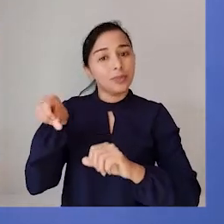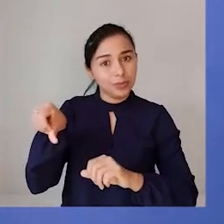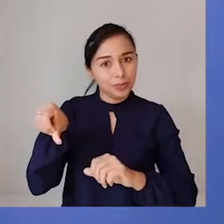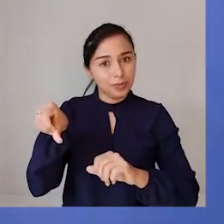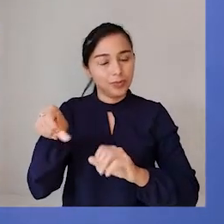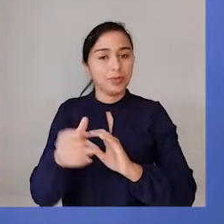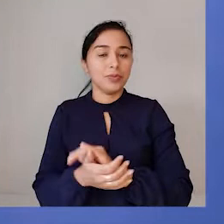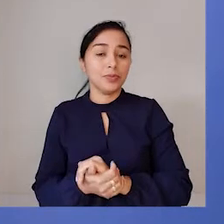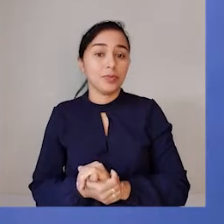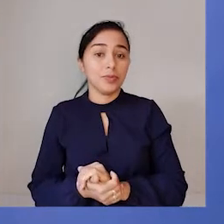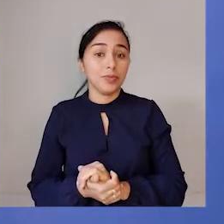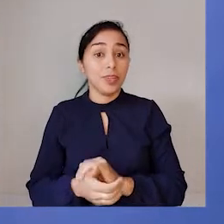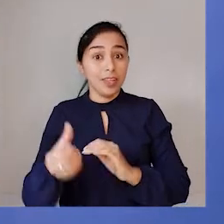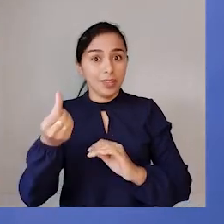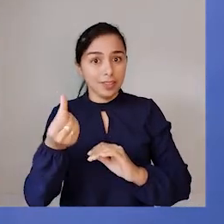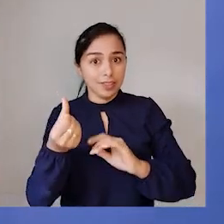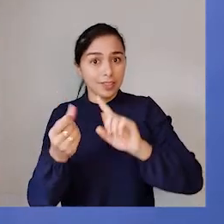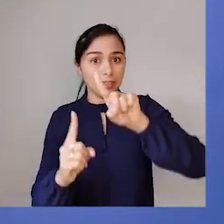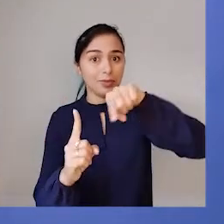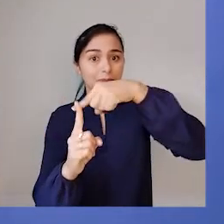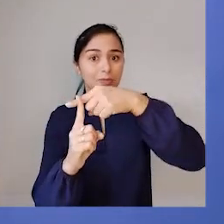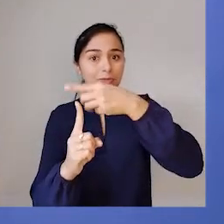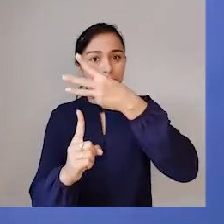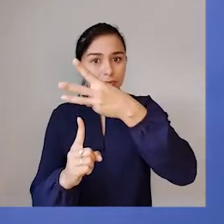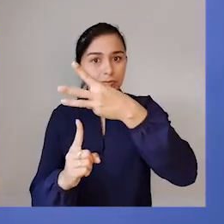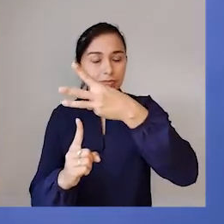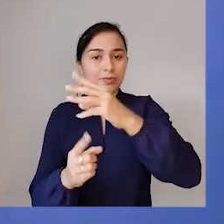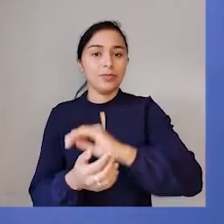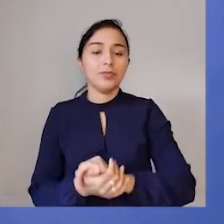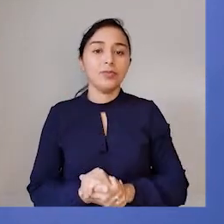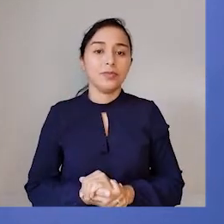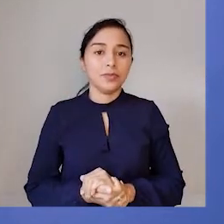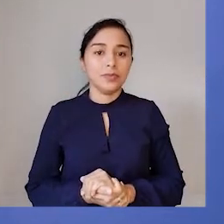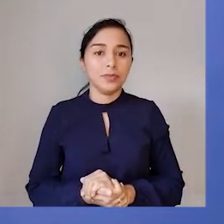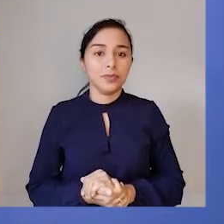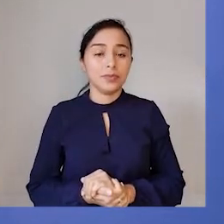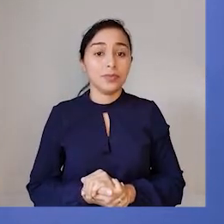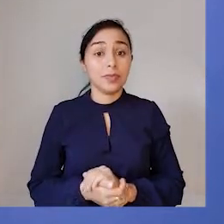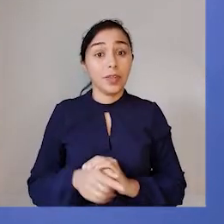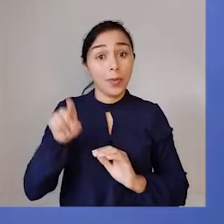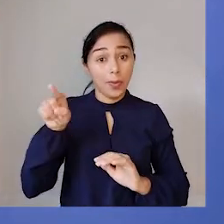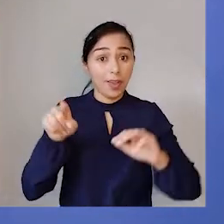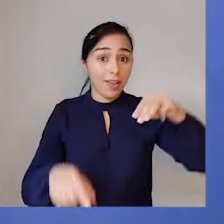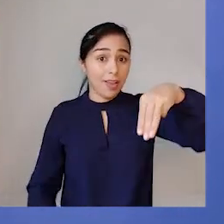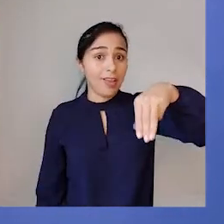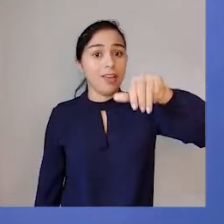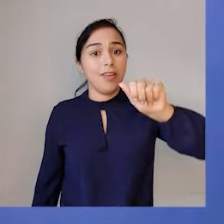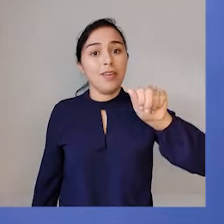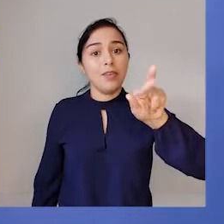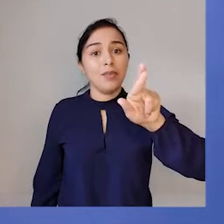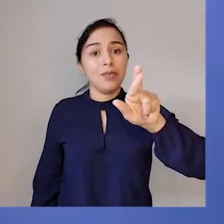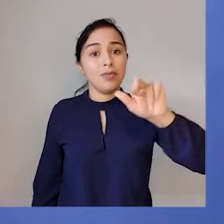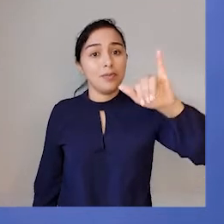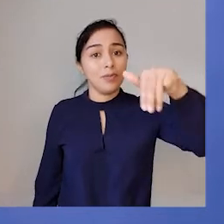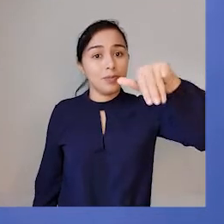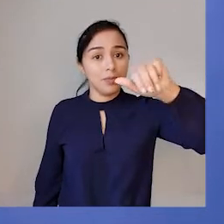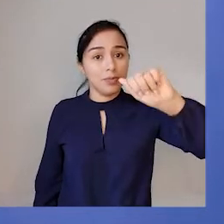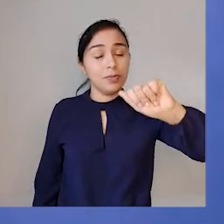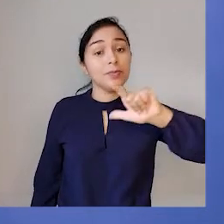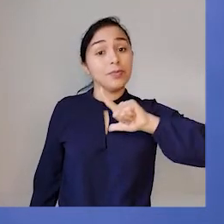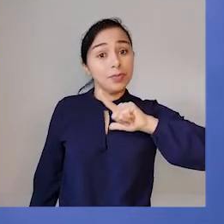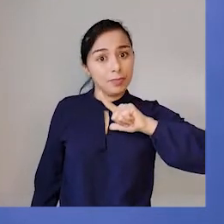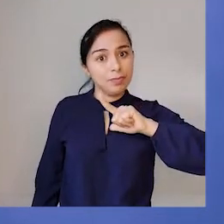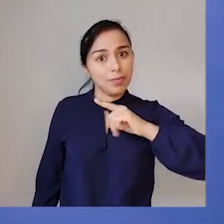de mais três. Nesse caso aqui, a Mariana, que tem mais carrinhos, ela tem